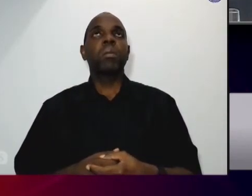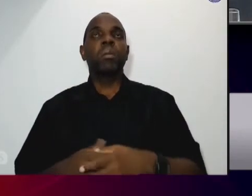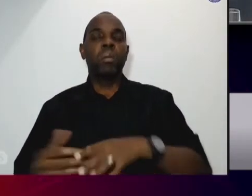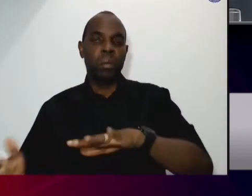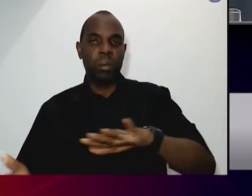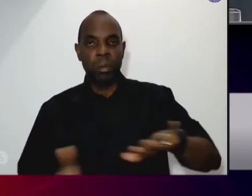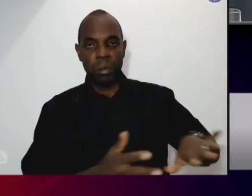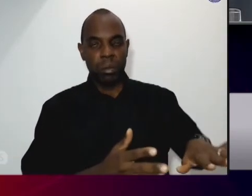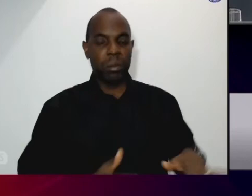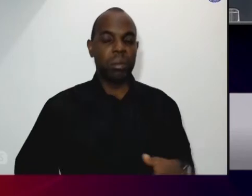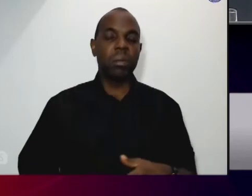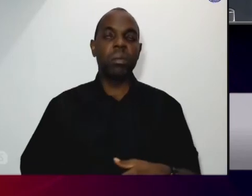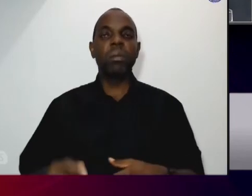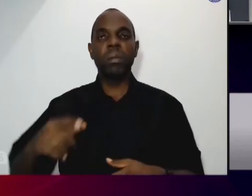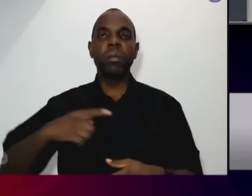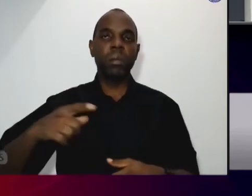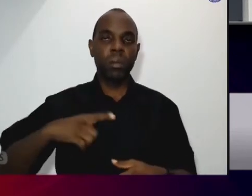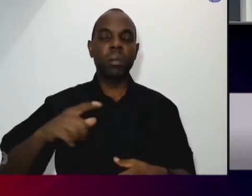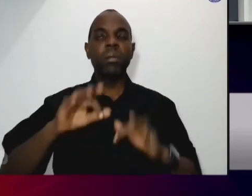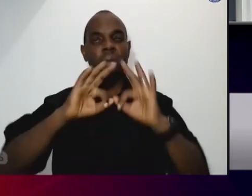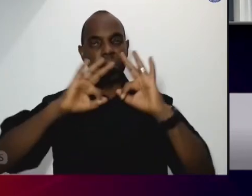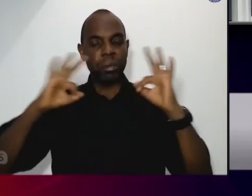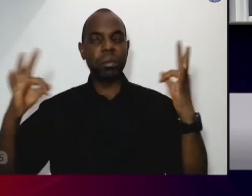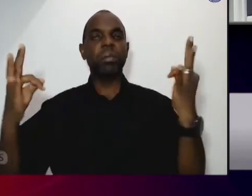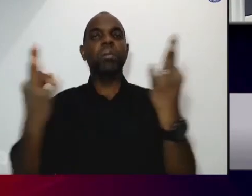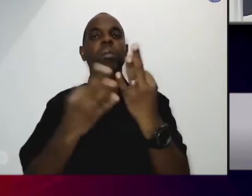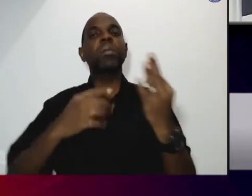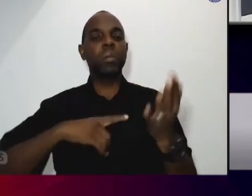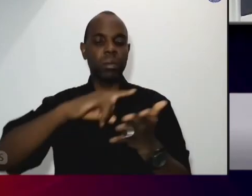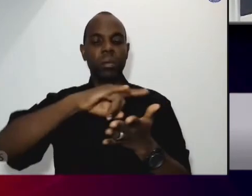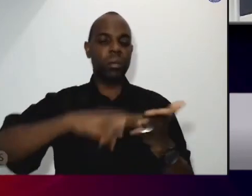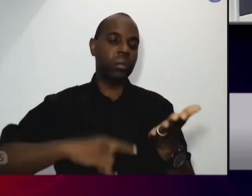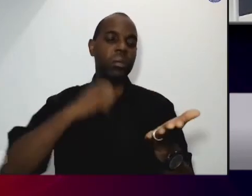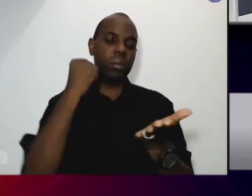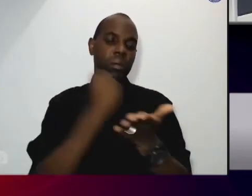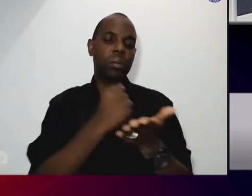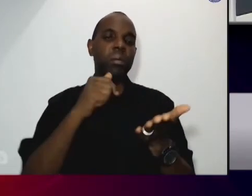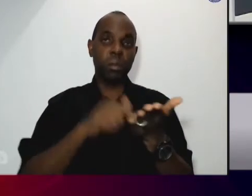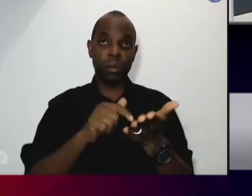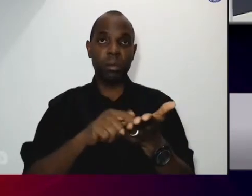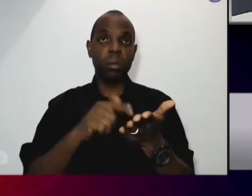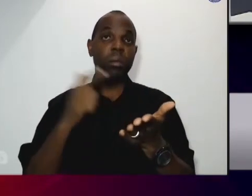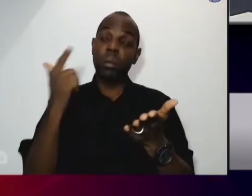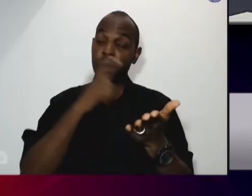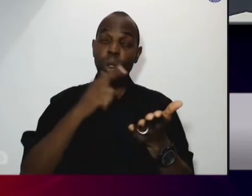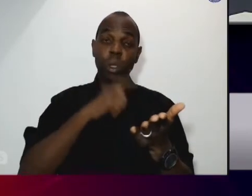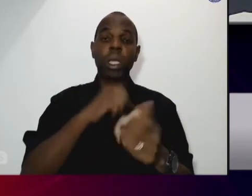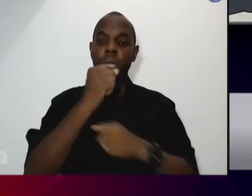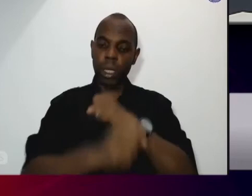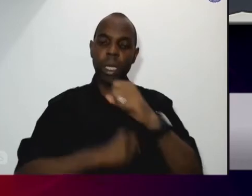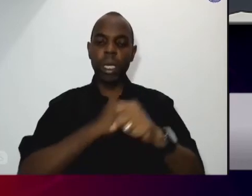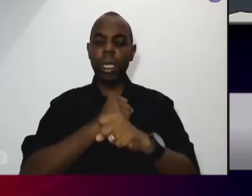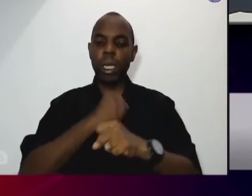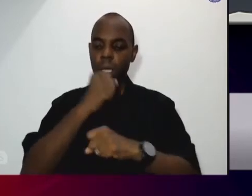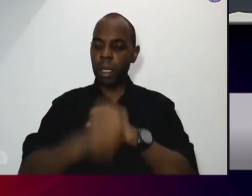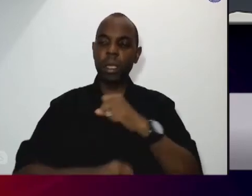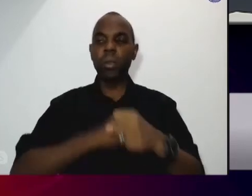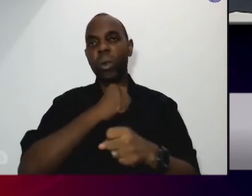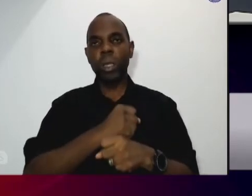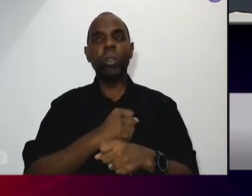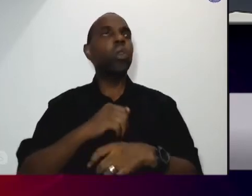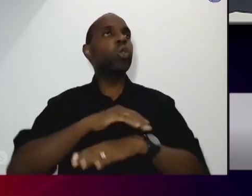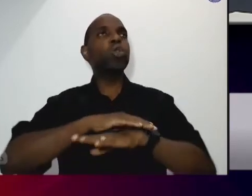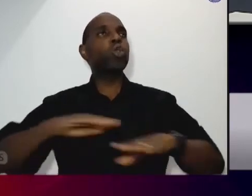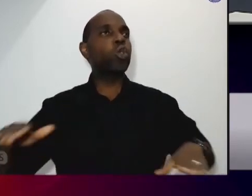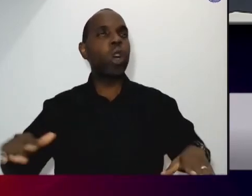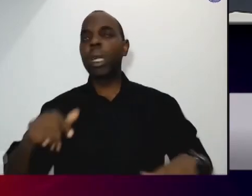textos documentos que subzinha totalmente o desenvolvimento dela durante o ano a campanha não é para ficar só trabalhando e a